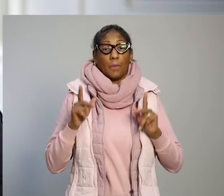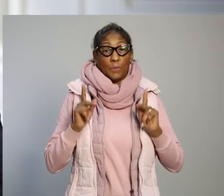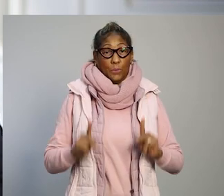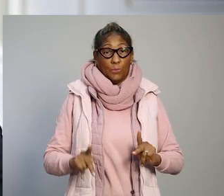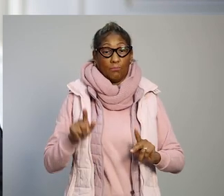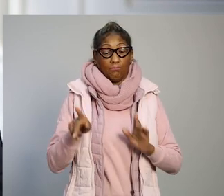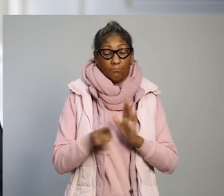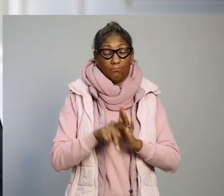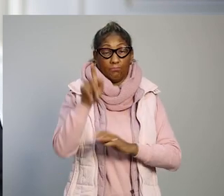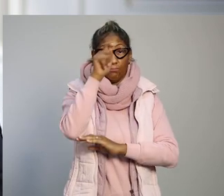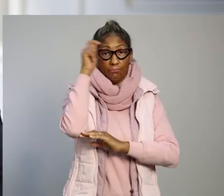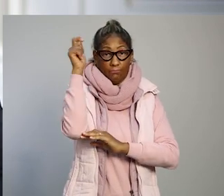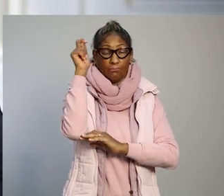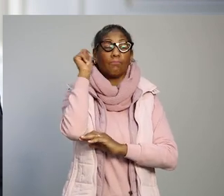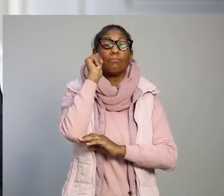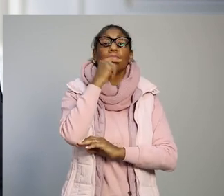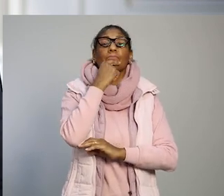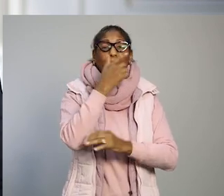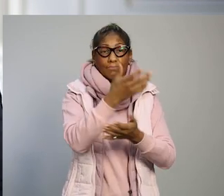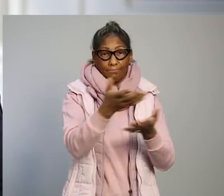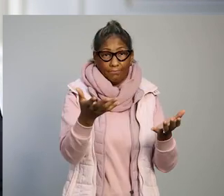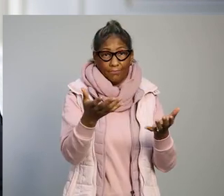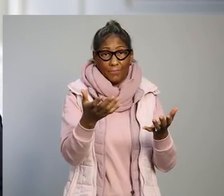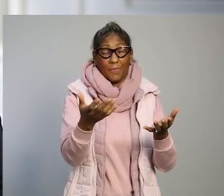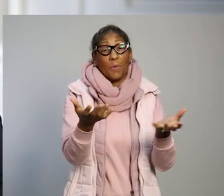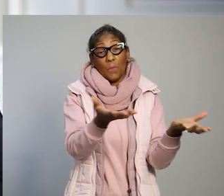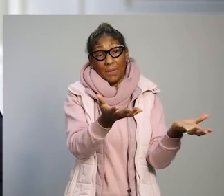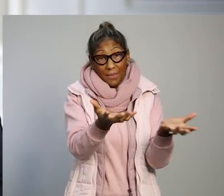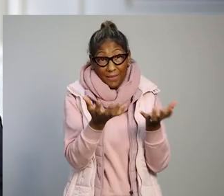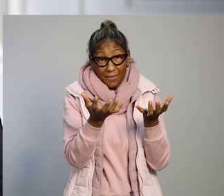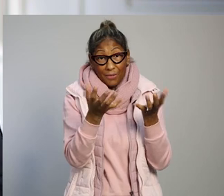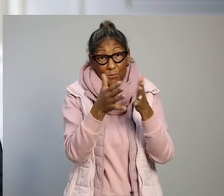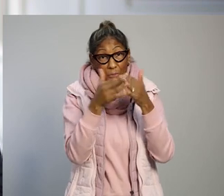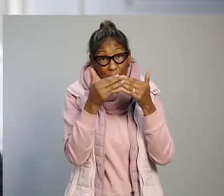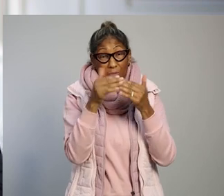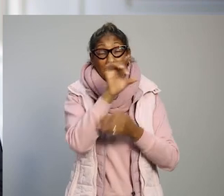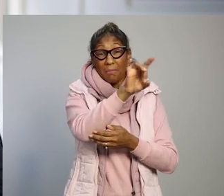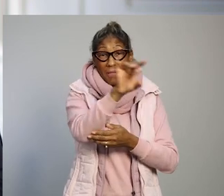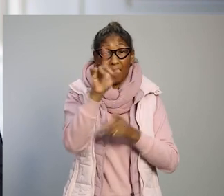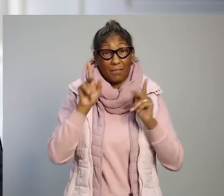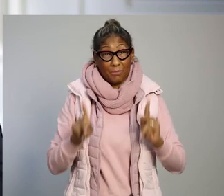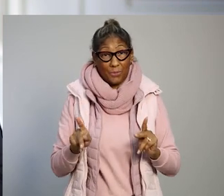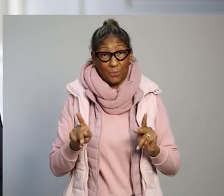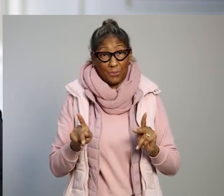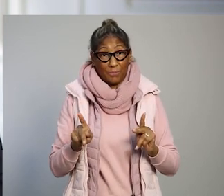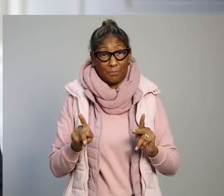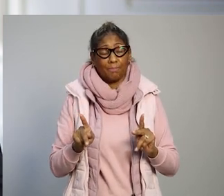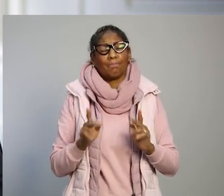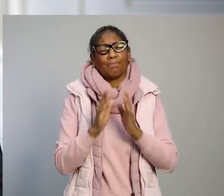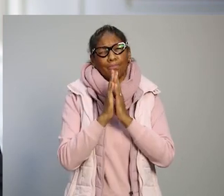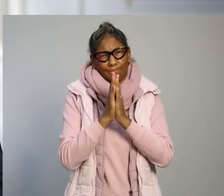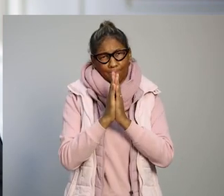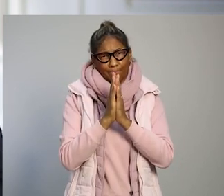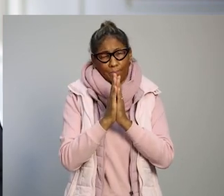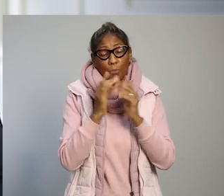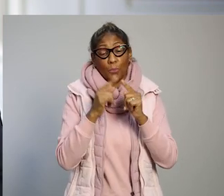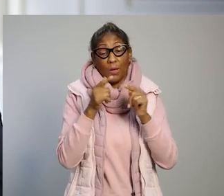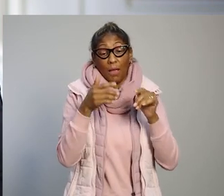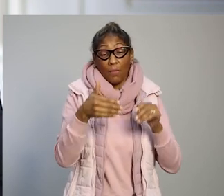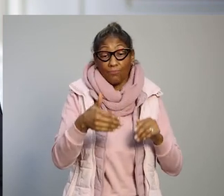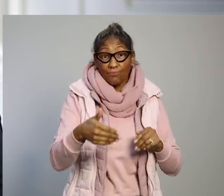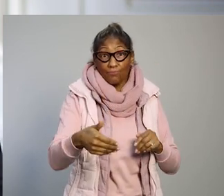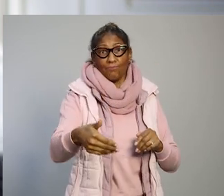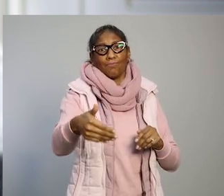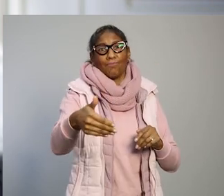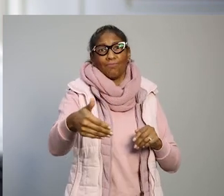Gaúchas e gaúchos, eu quero fazer um novo chamamento à nossa população. Nós estamos entrando num período que pode ser o mais